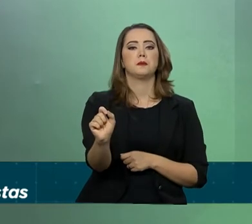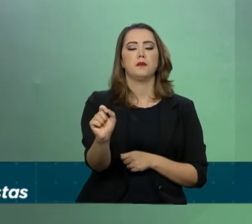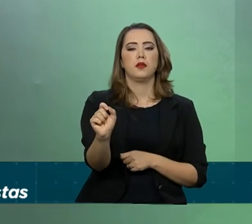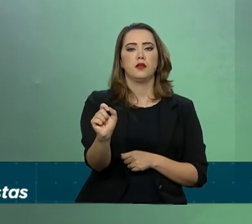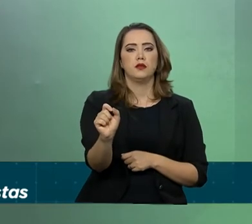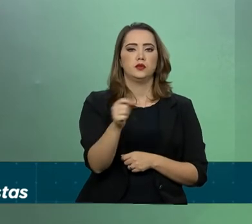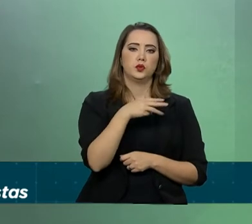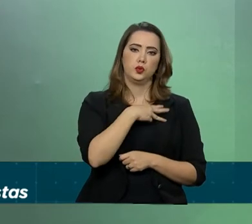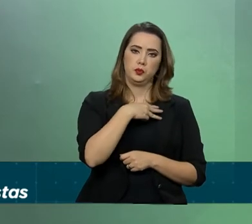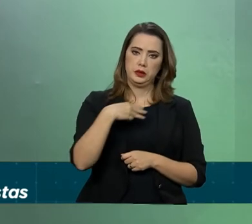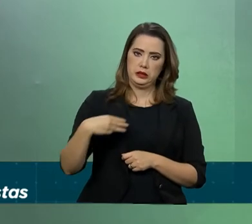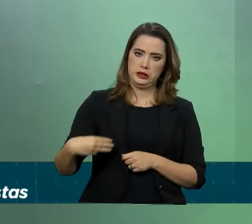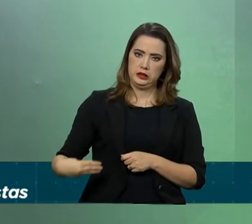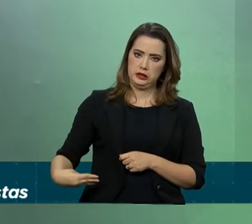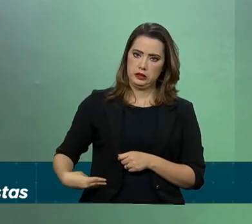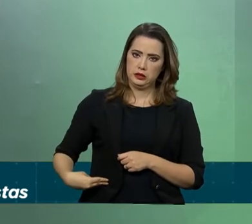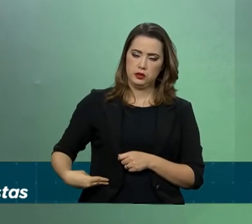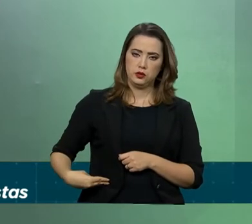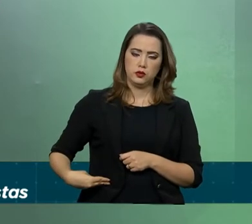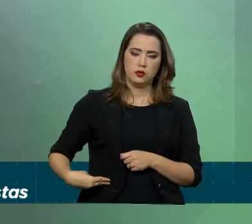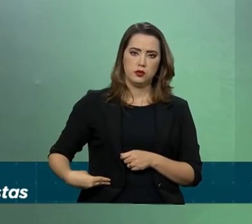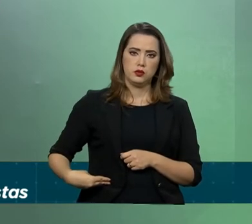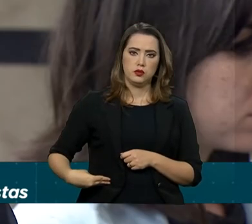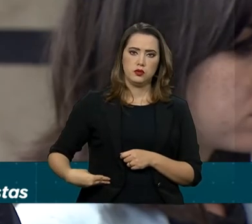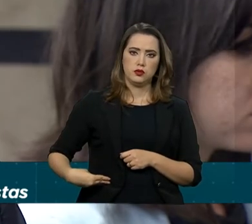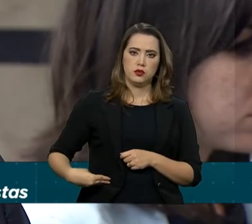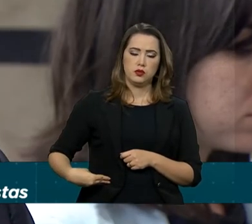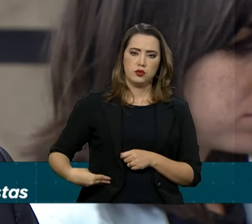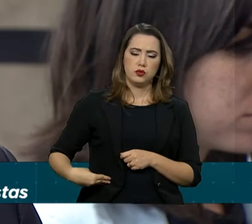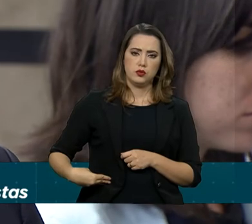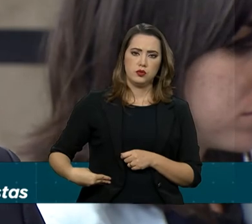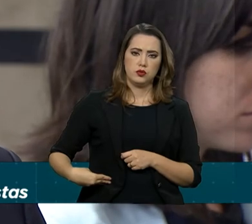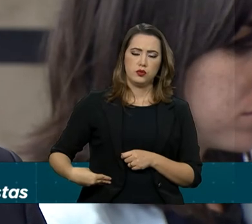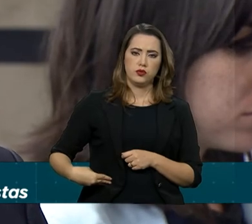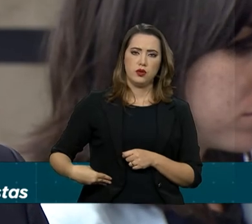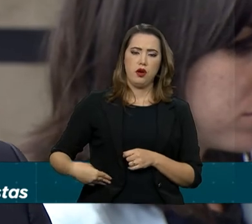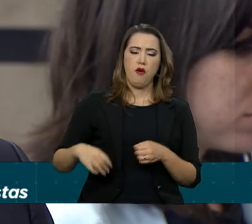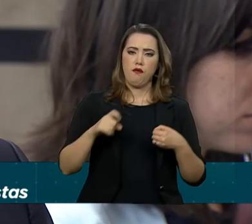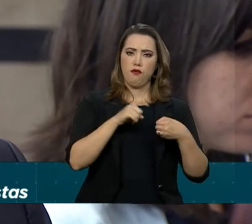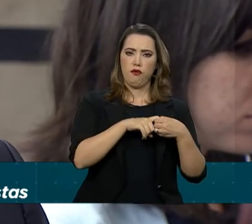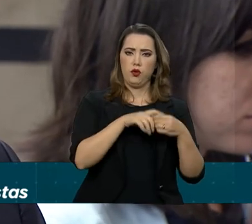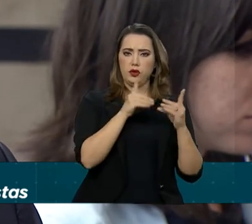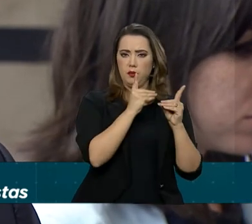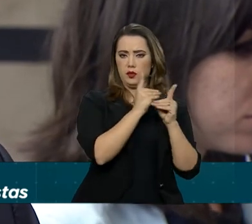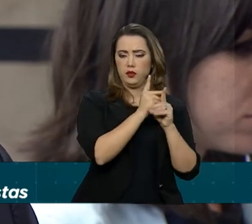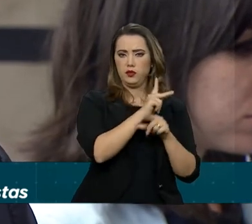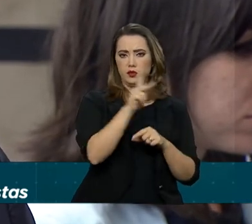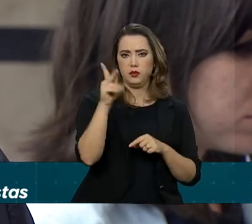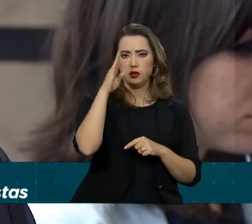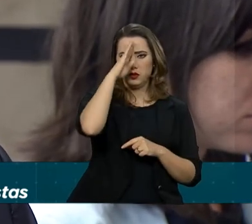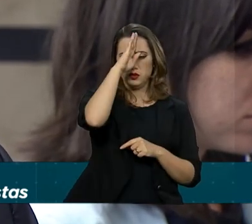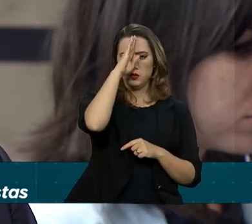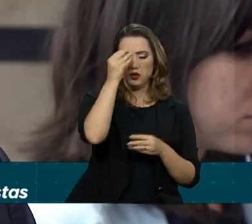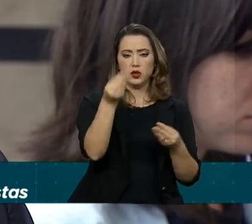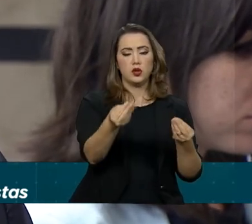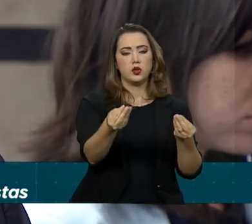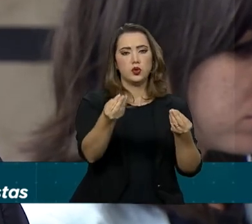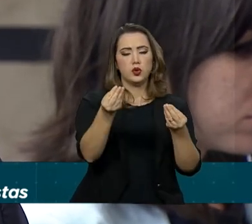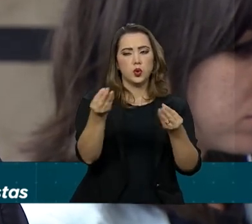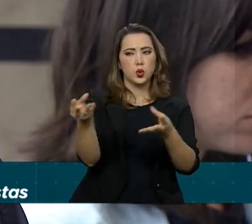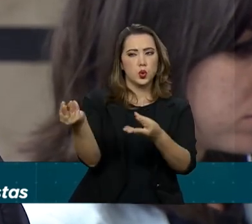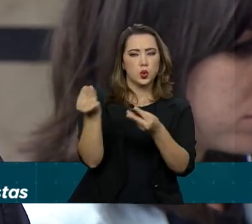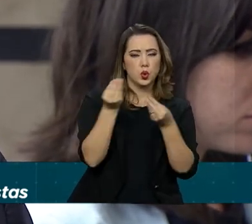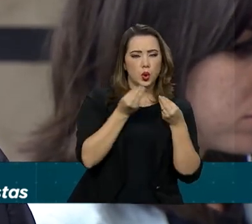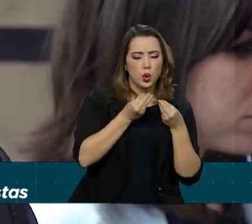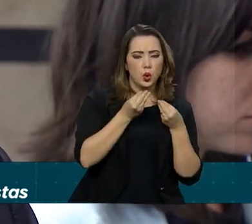O ministro, quando veio ao encontro do presidente Bolsonaro já no fim da tarde, ele trouxe algum tipo